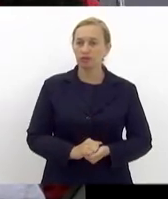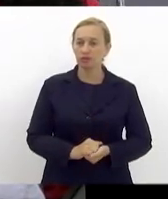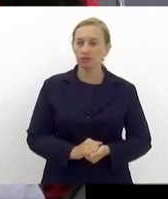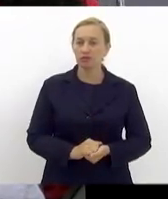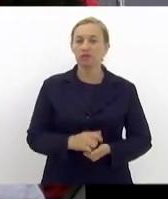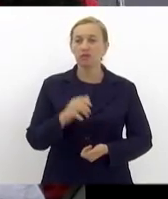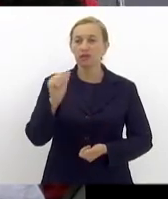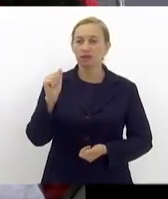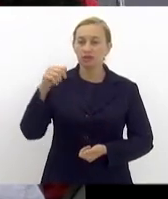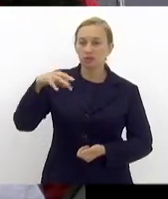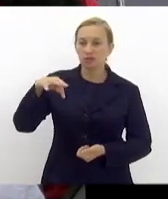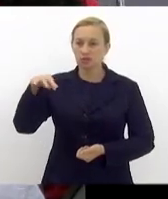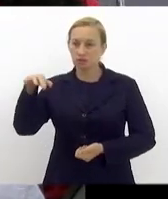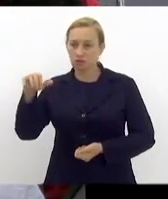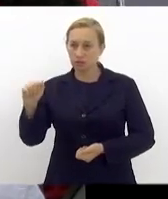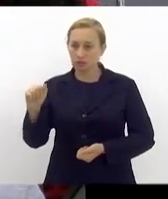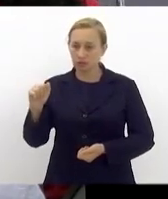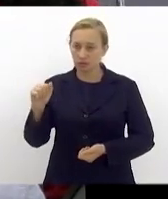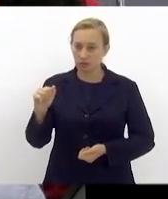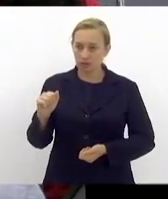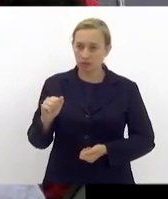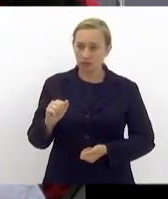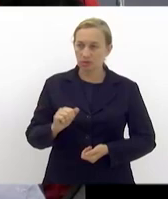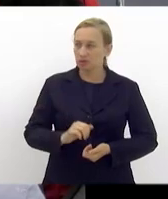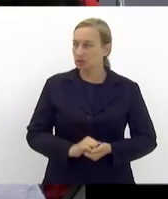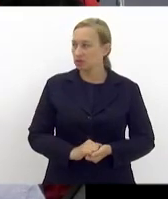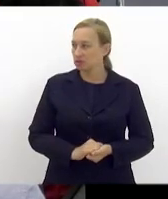Antônia Aureliana Alecar.